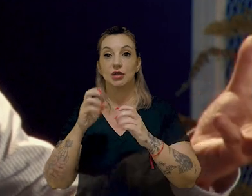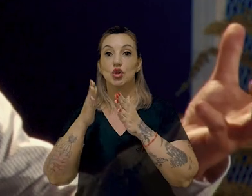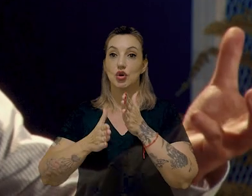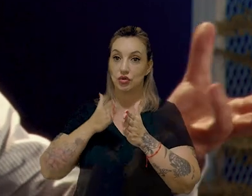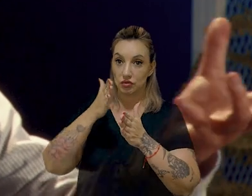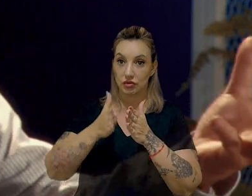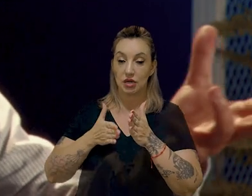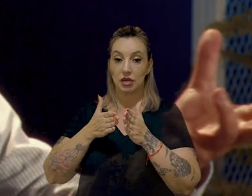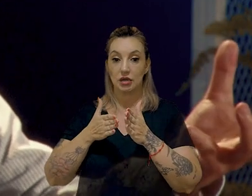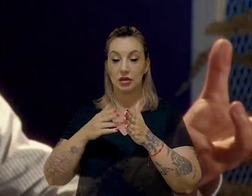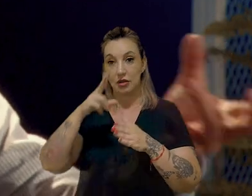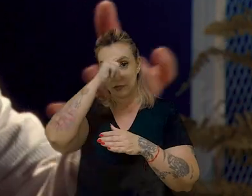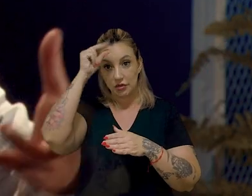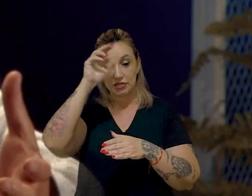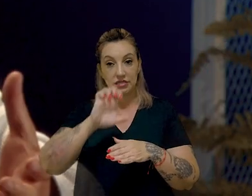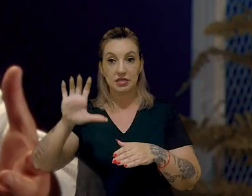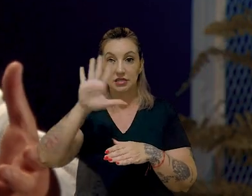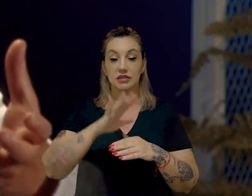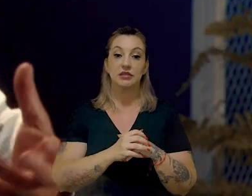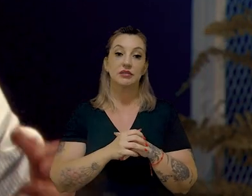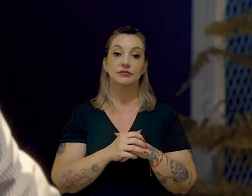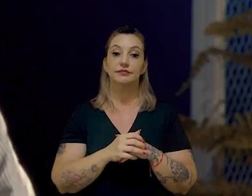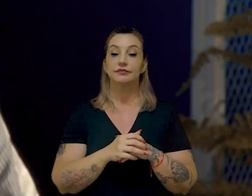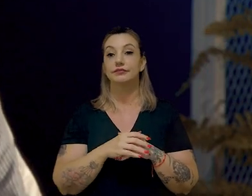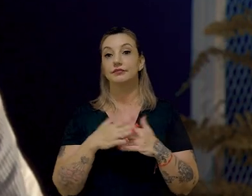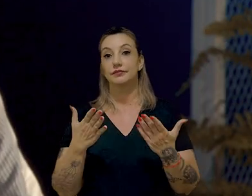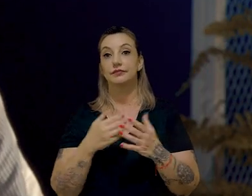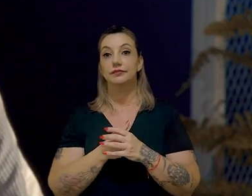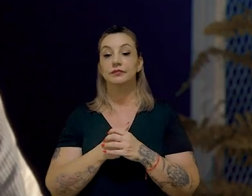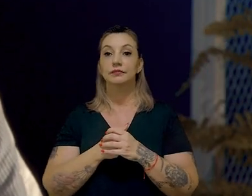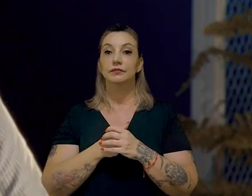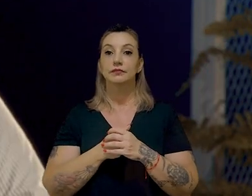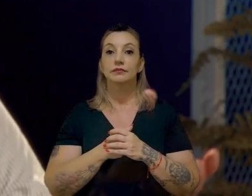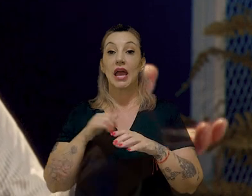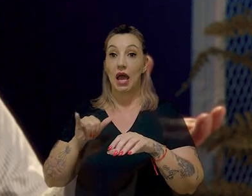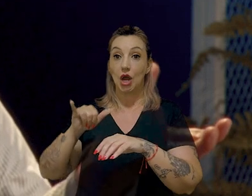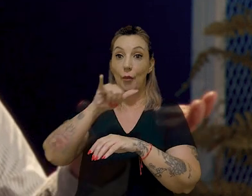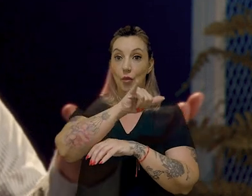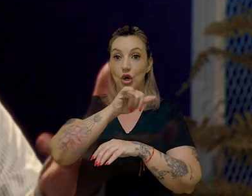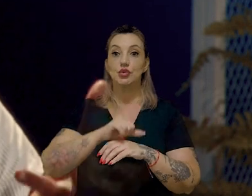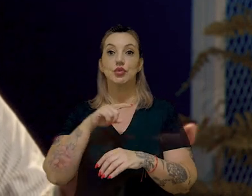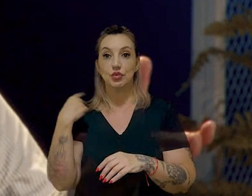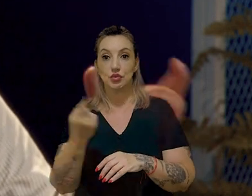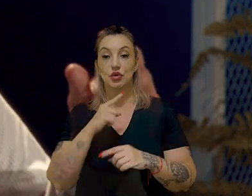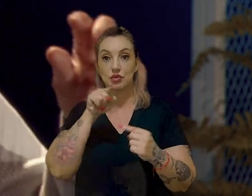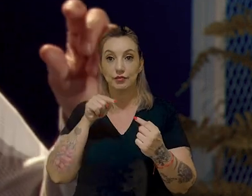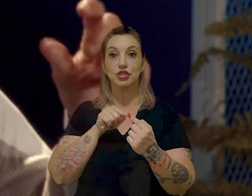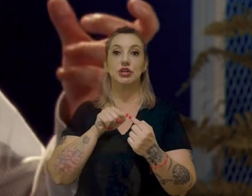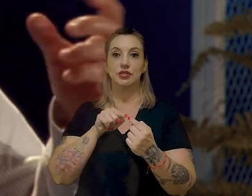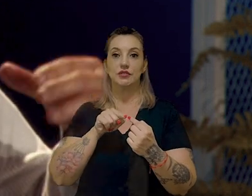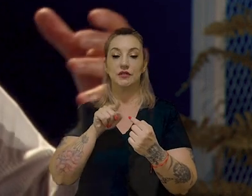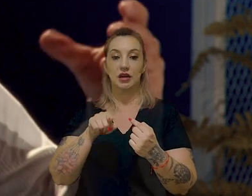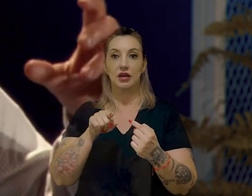municipais, estaduais e aeroportos. Nosso objetivo é